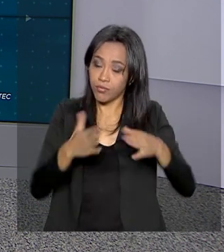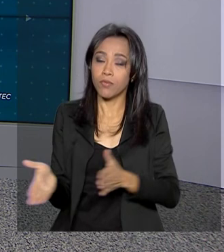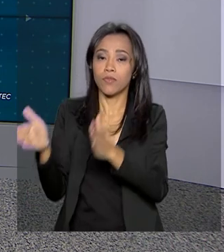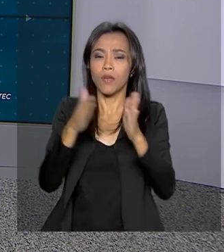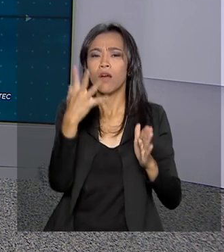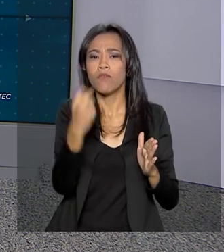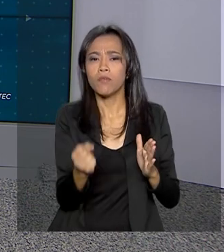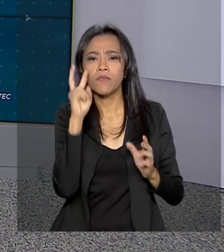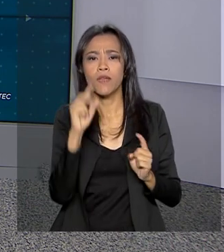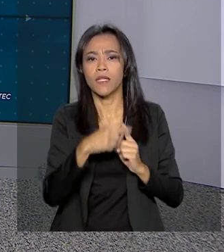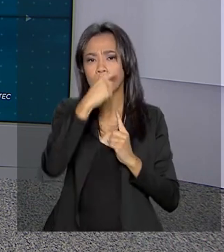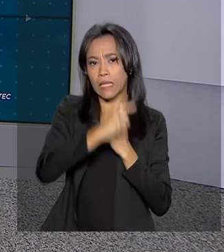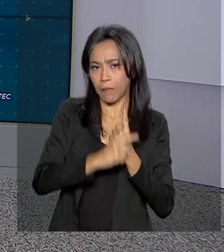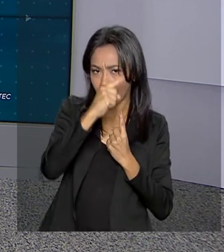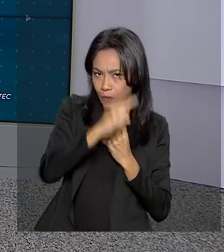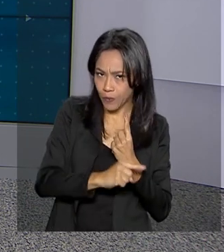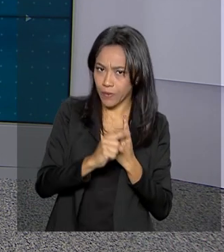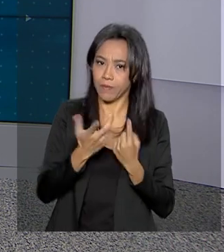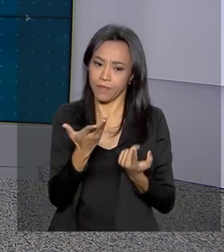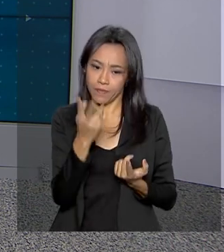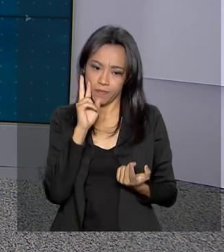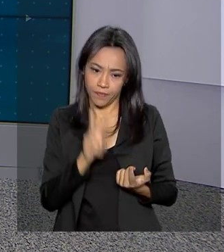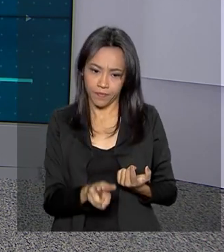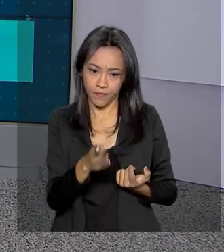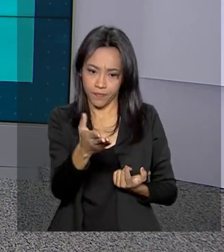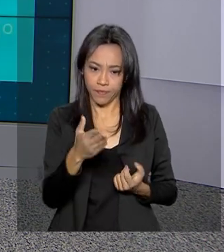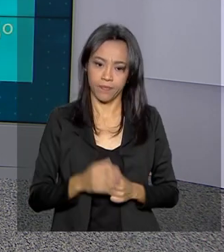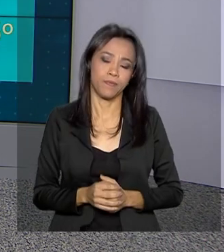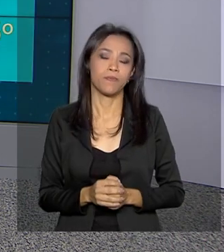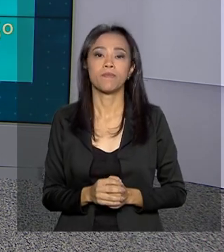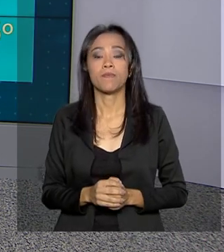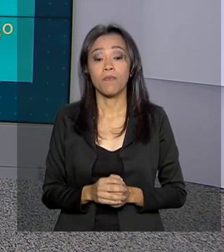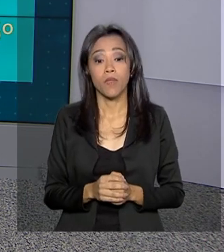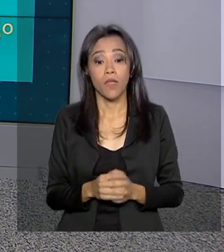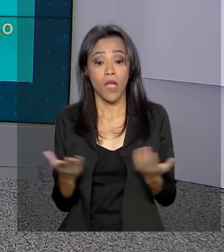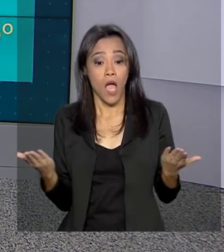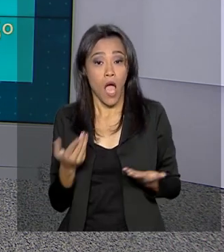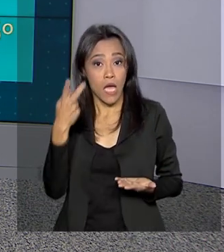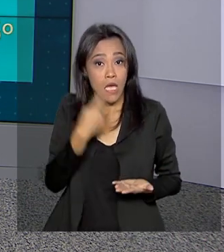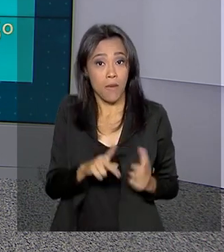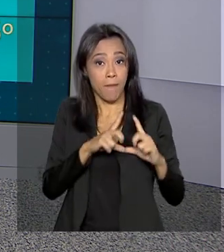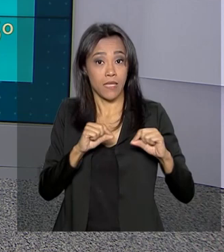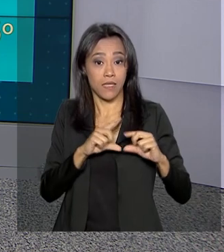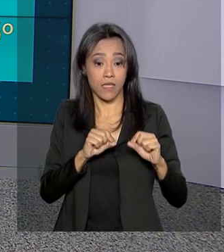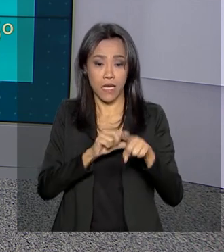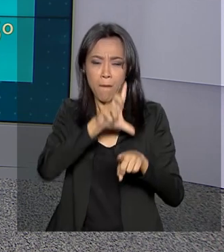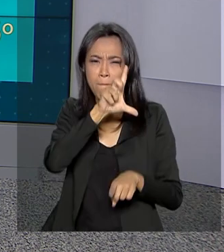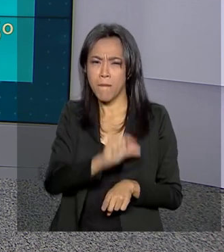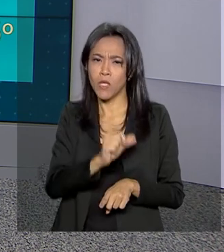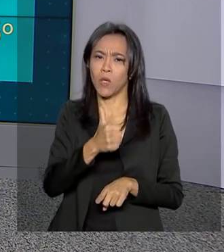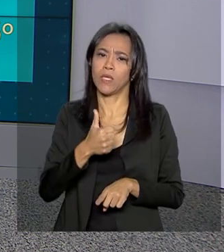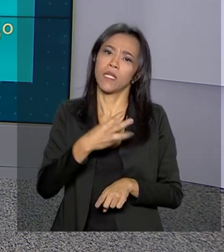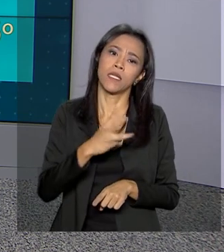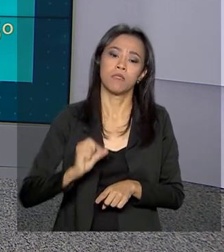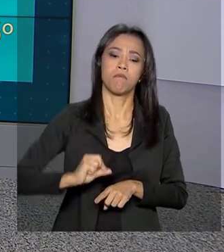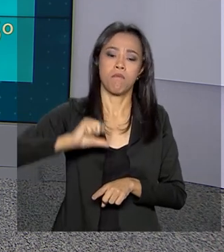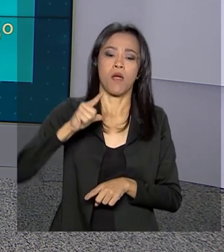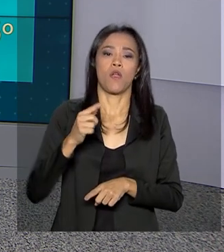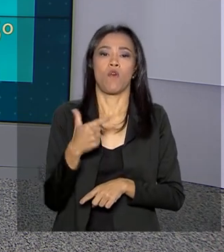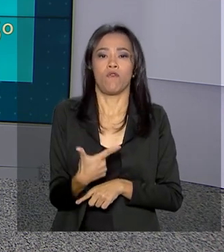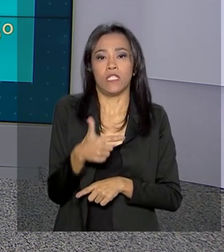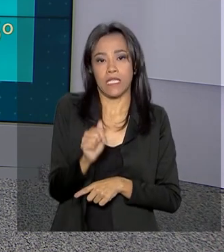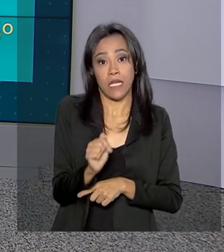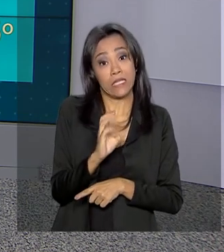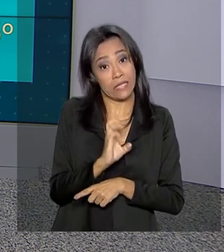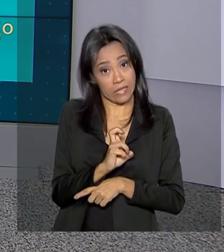temperaturas mínimas e máximas. A gente troca agora o mapa. Olha só, aqui em Brasília, mínima de 13, máxima de 27 graus com